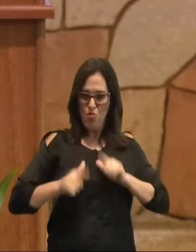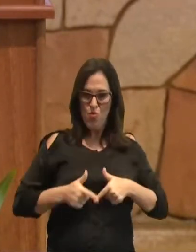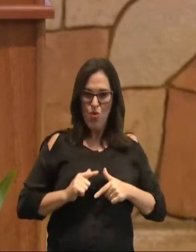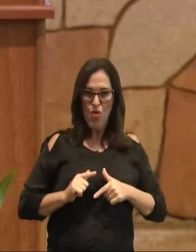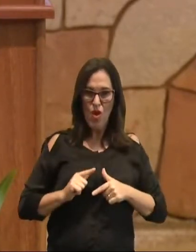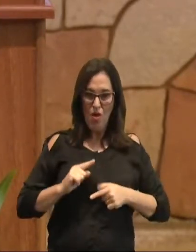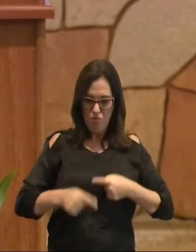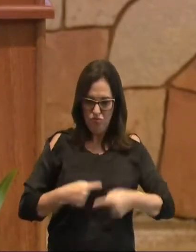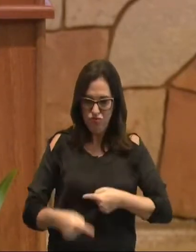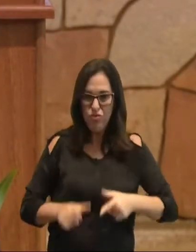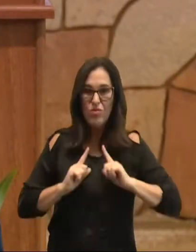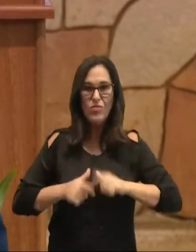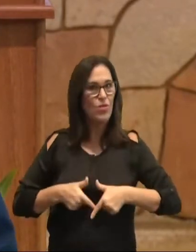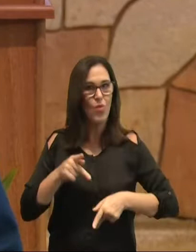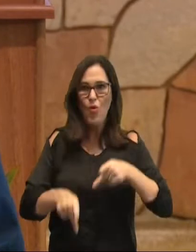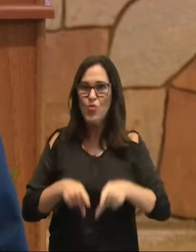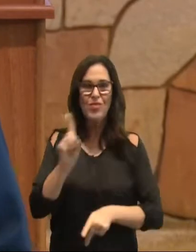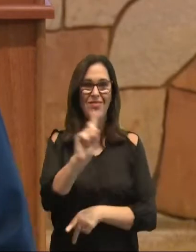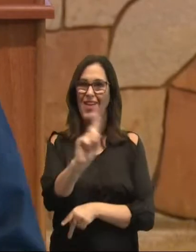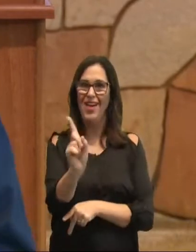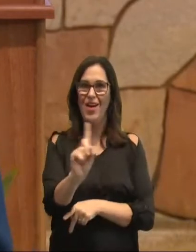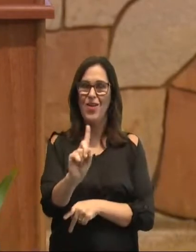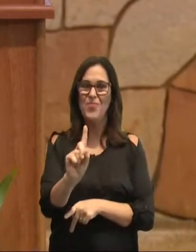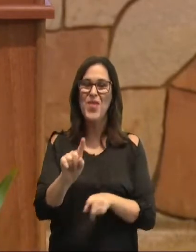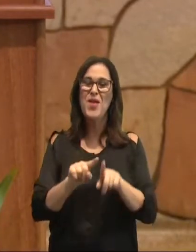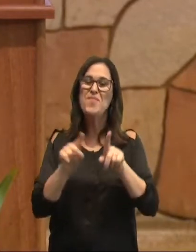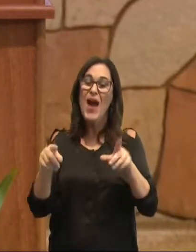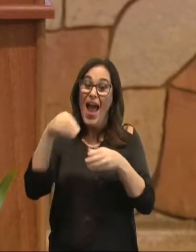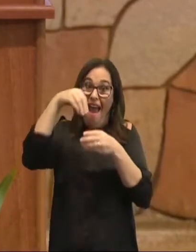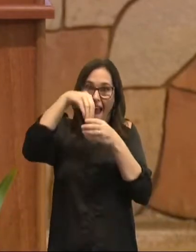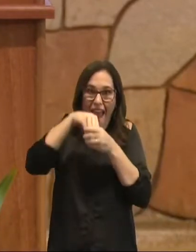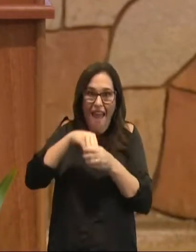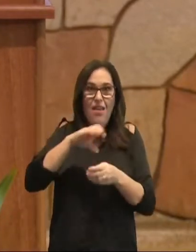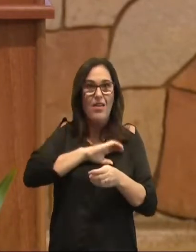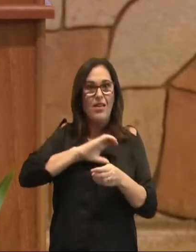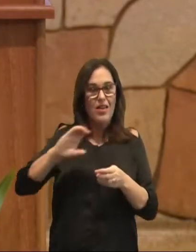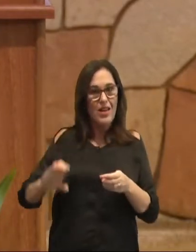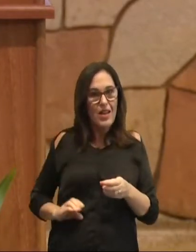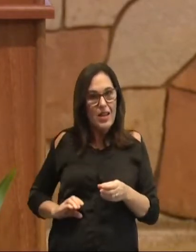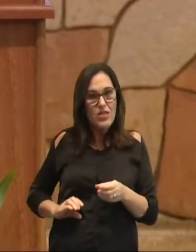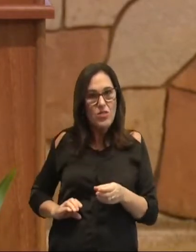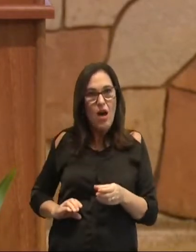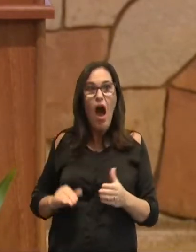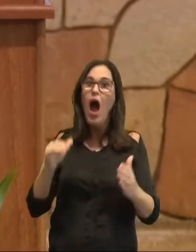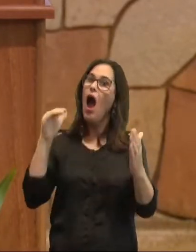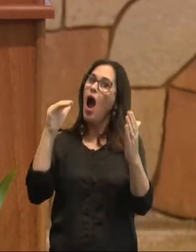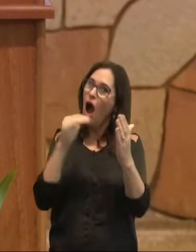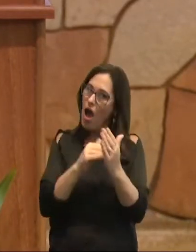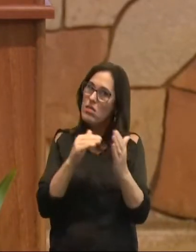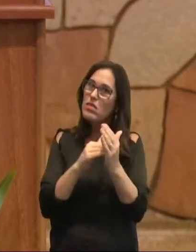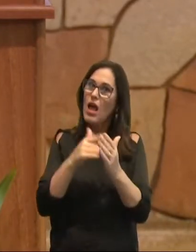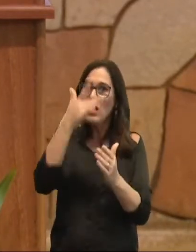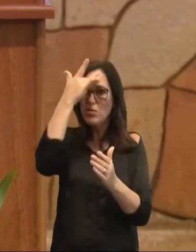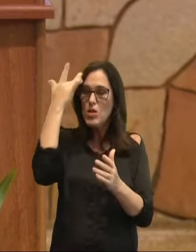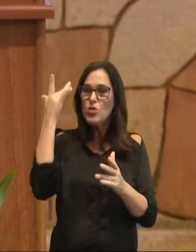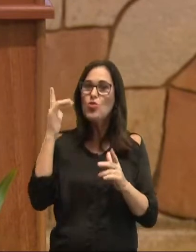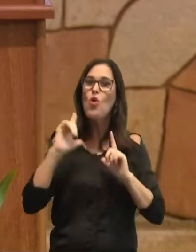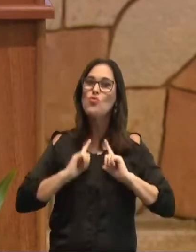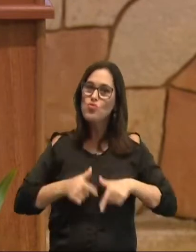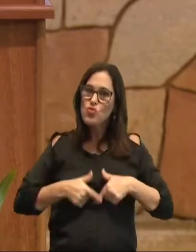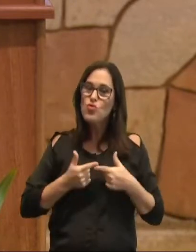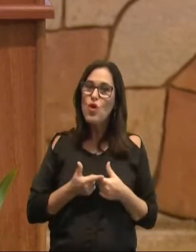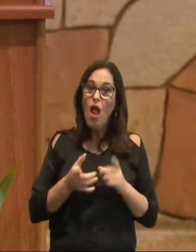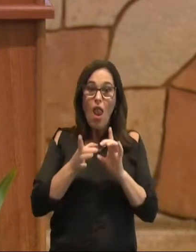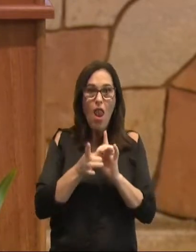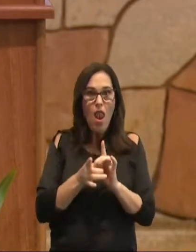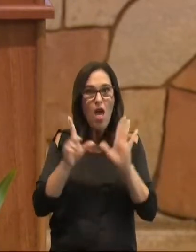descendentes de judeus. Mas em Cristo, até mesmo os judeus estavam livres, estavam livres da